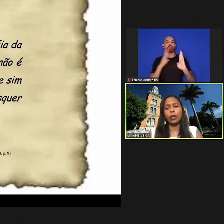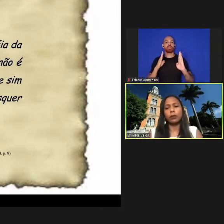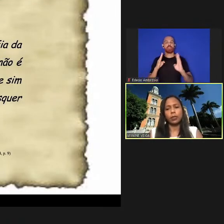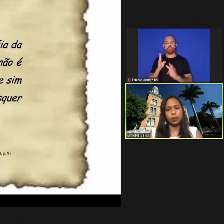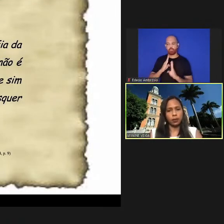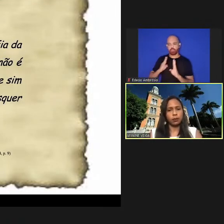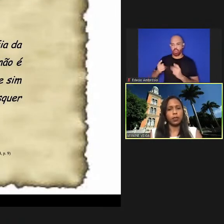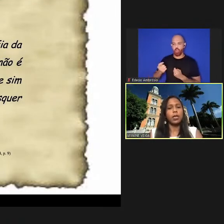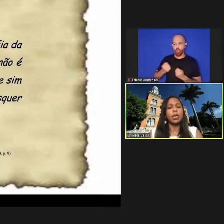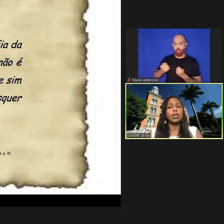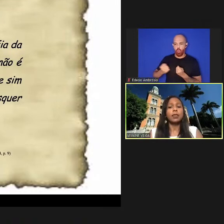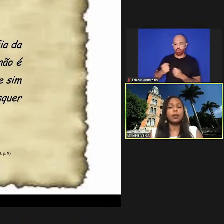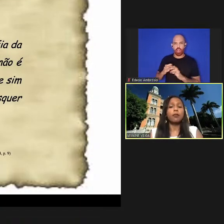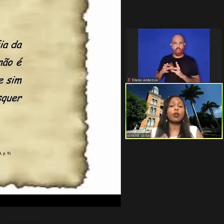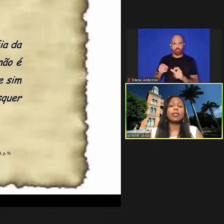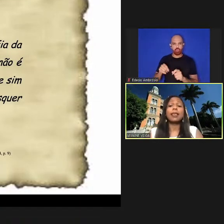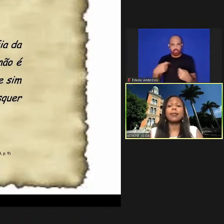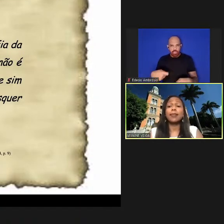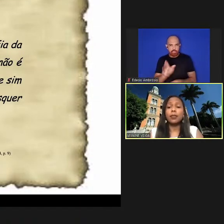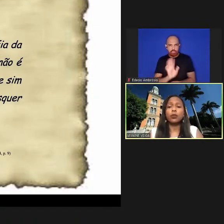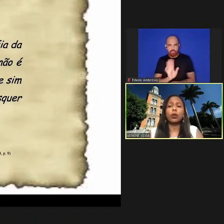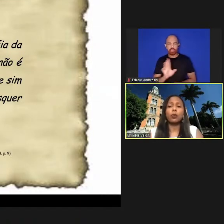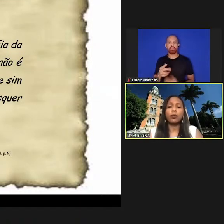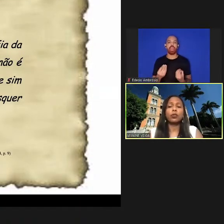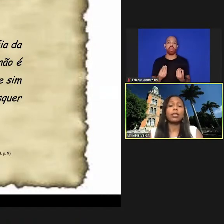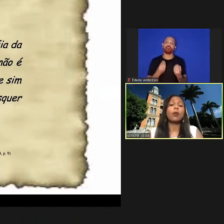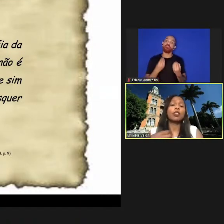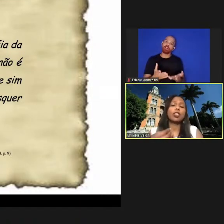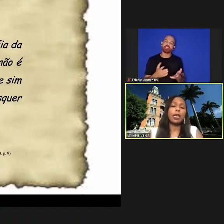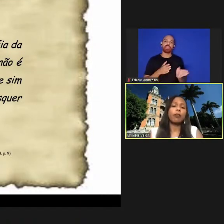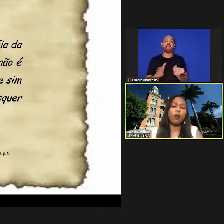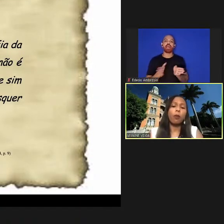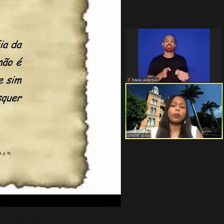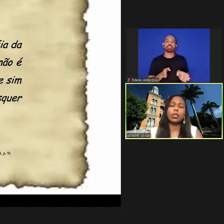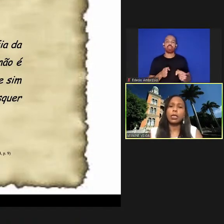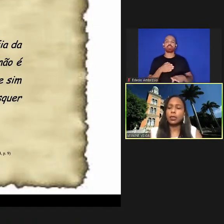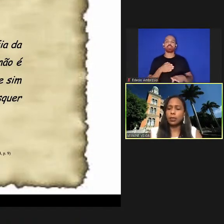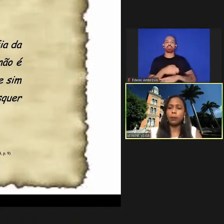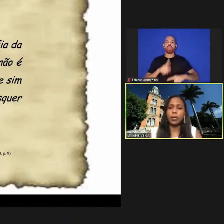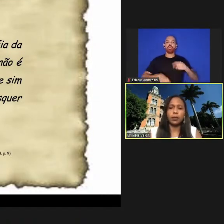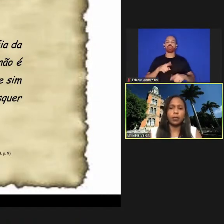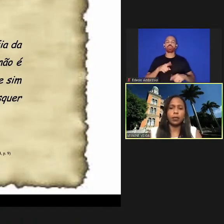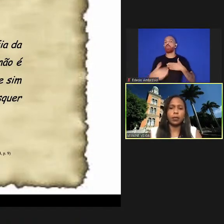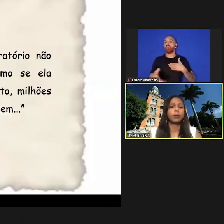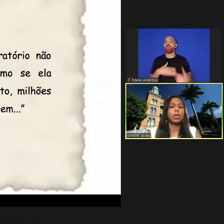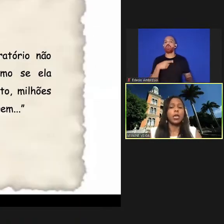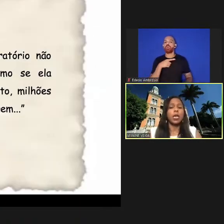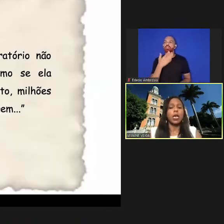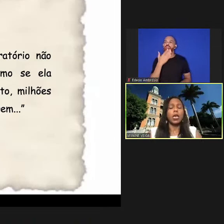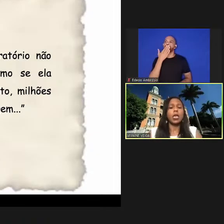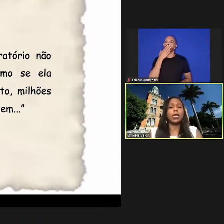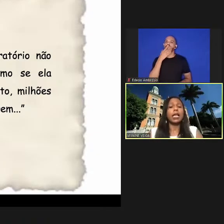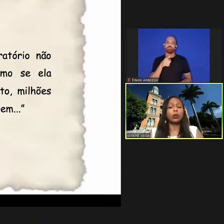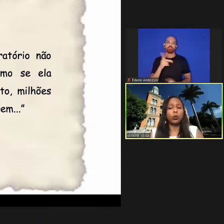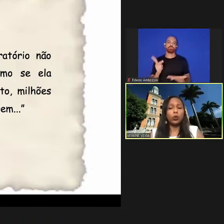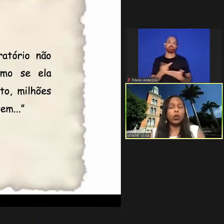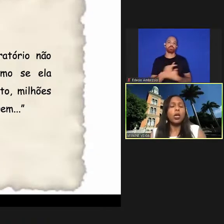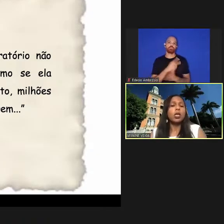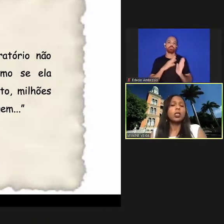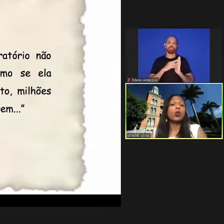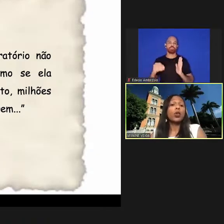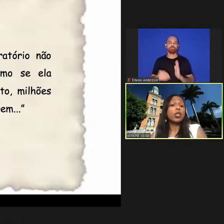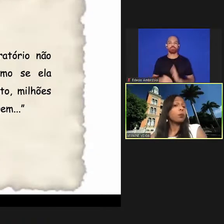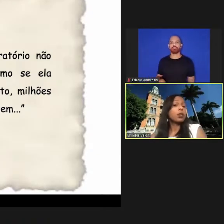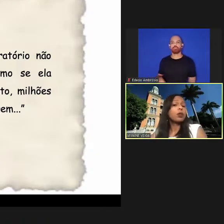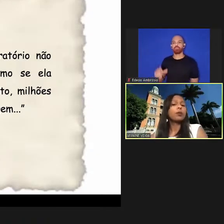que o usuário necessita e sim fornecer acesso aos recursos em quaisquer formas que ele se apresenta Latour